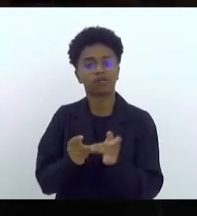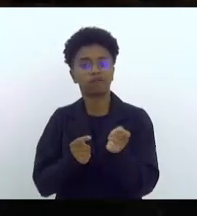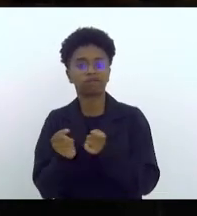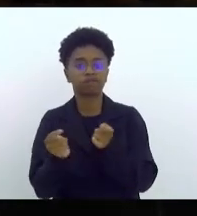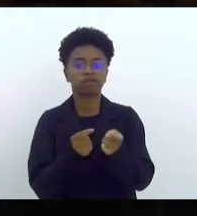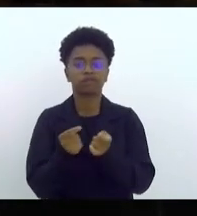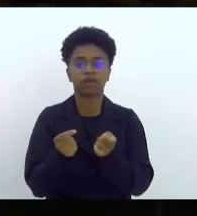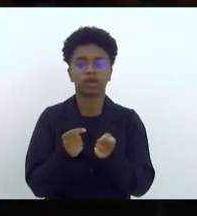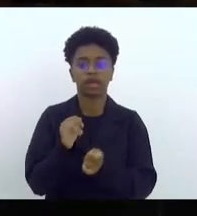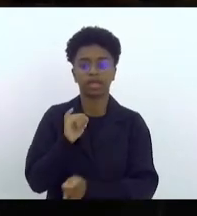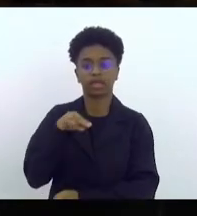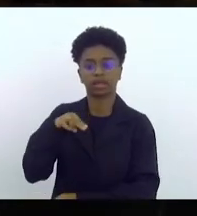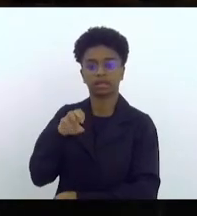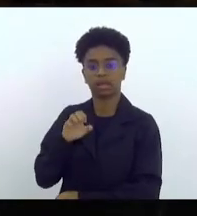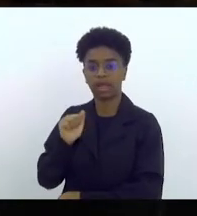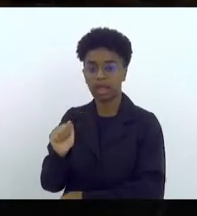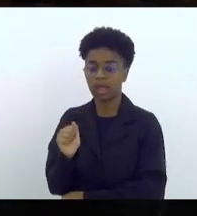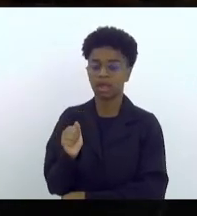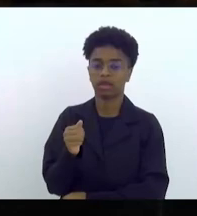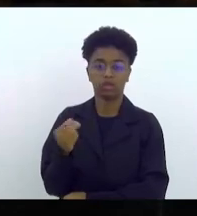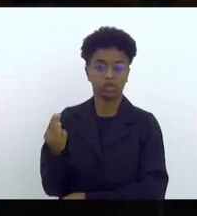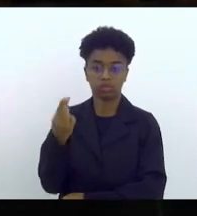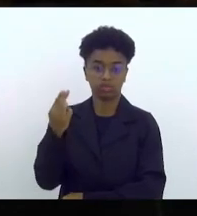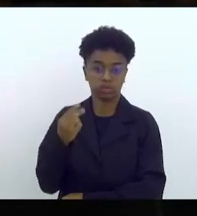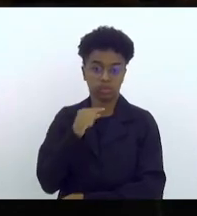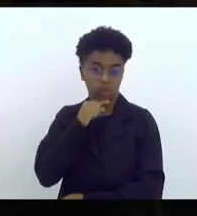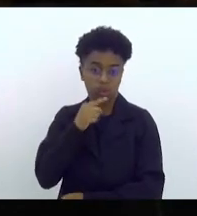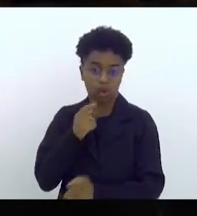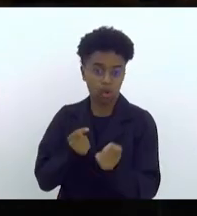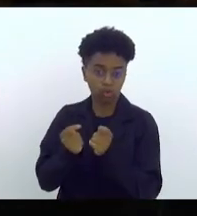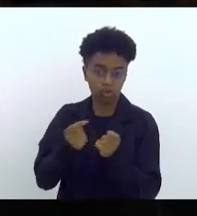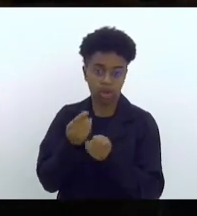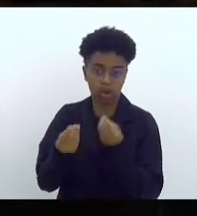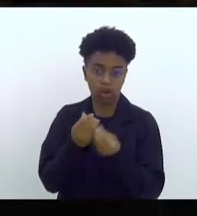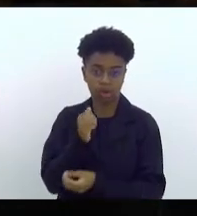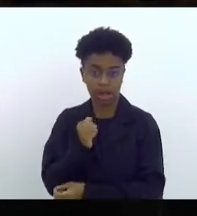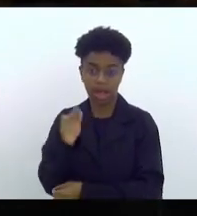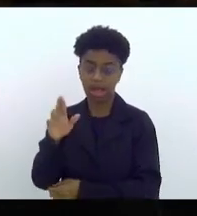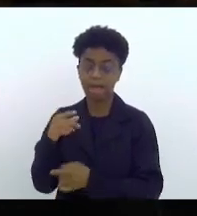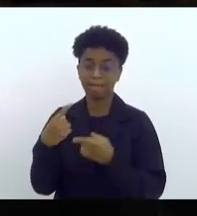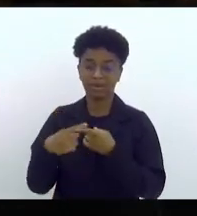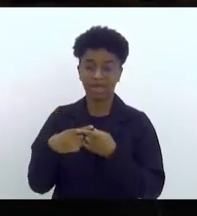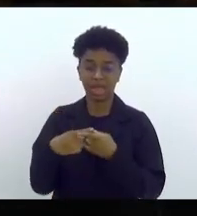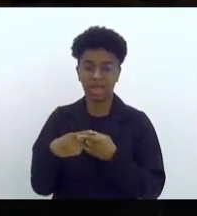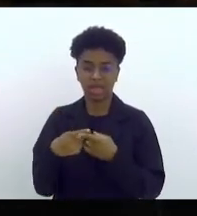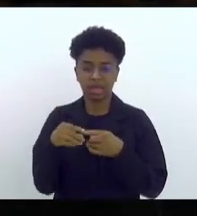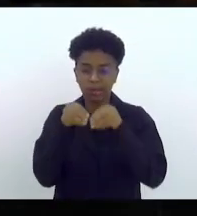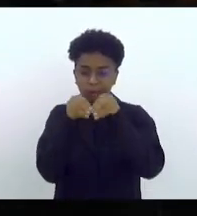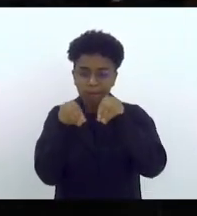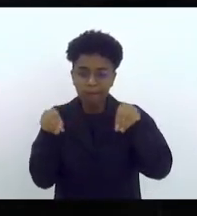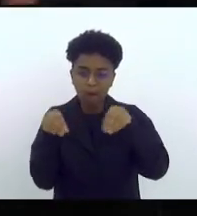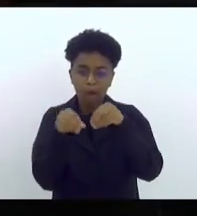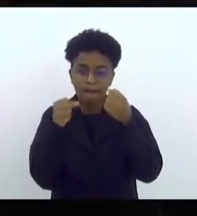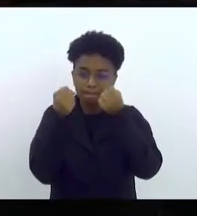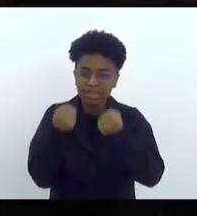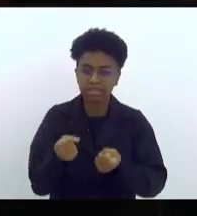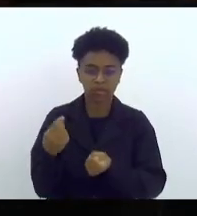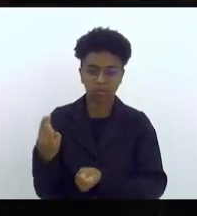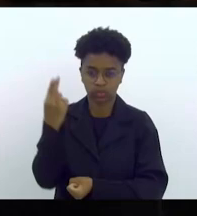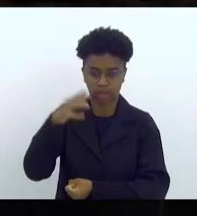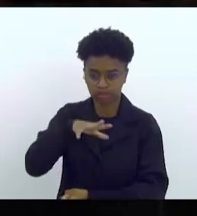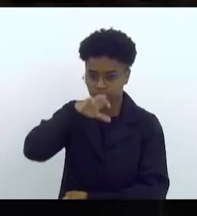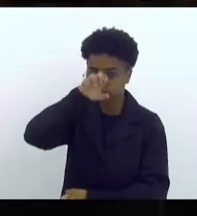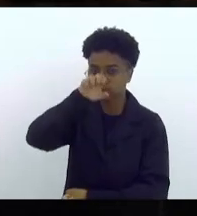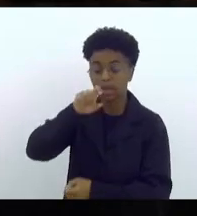por parte do INEA da qualidade desse ar. Não é porque esse pó é denso, não é inalável,